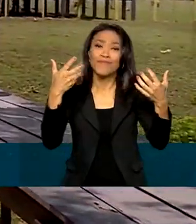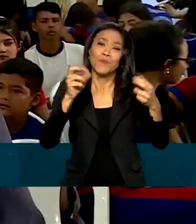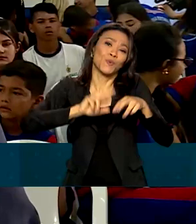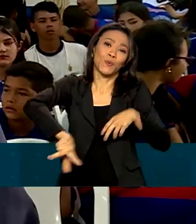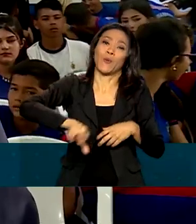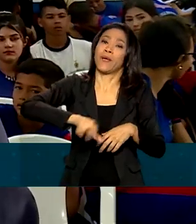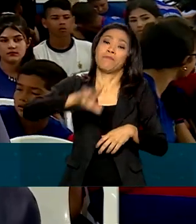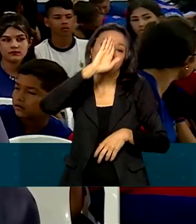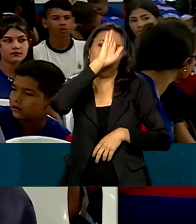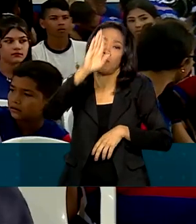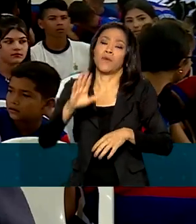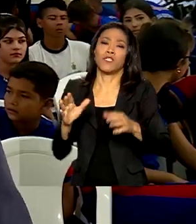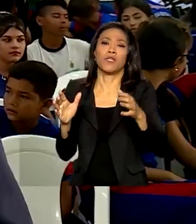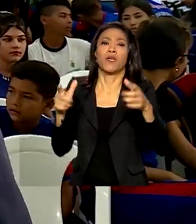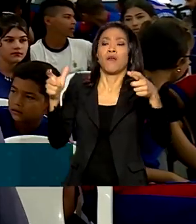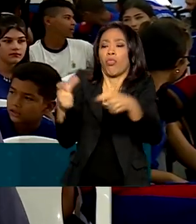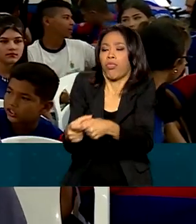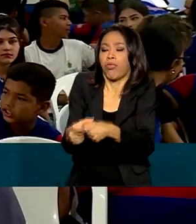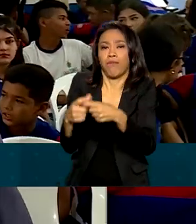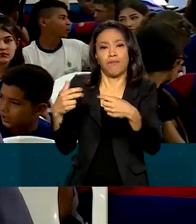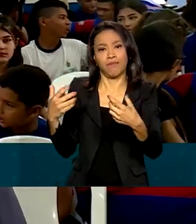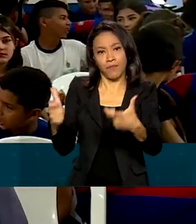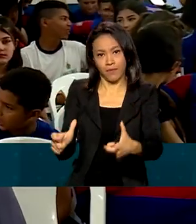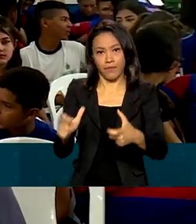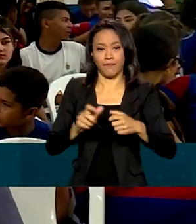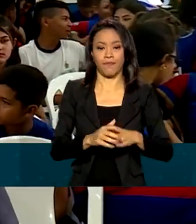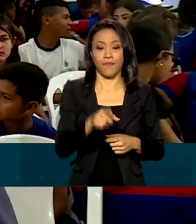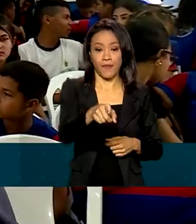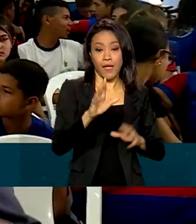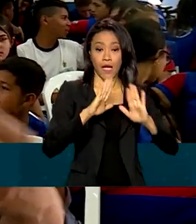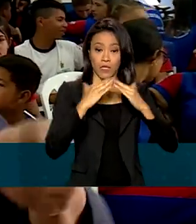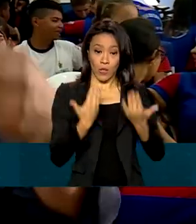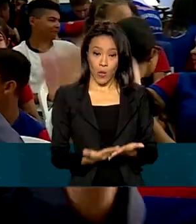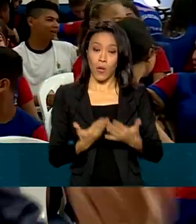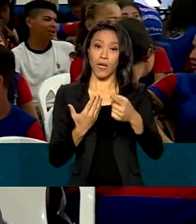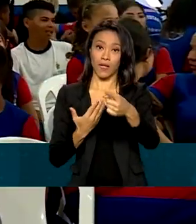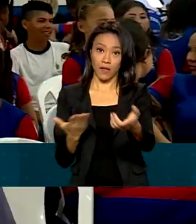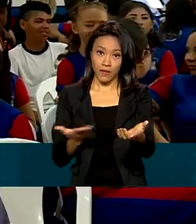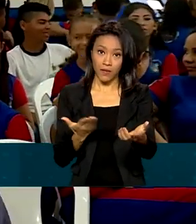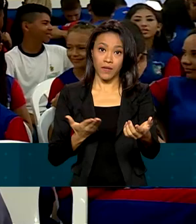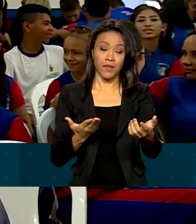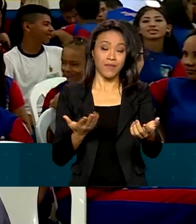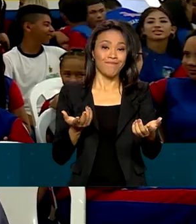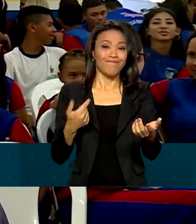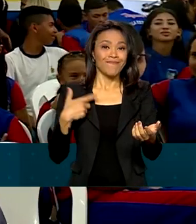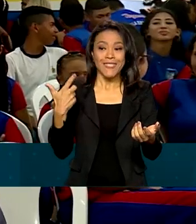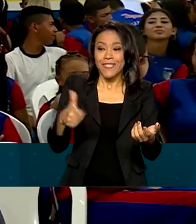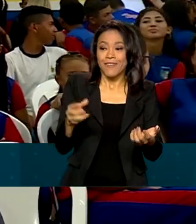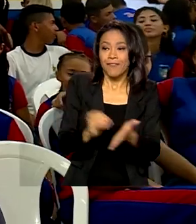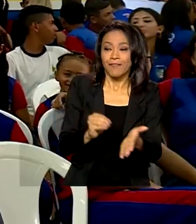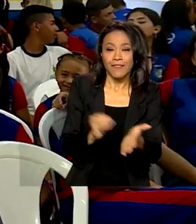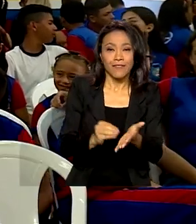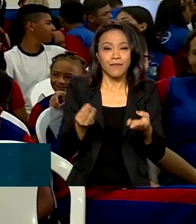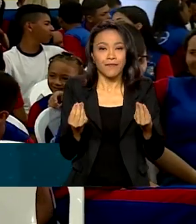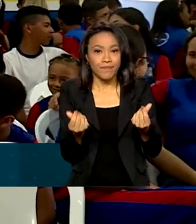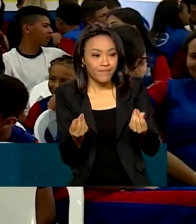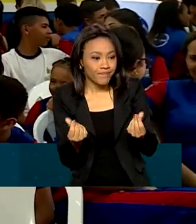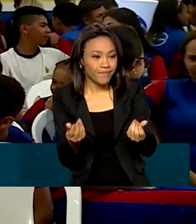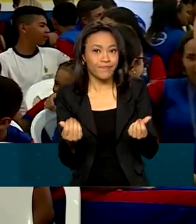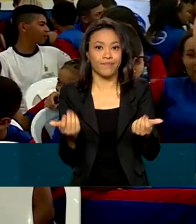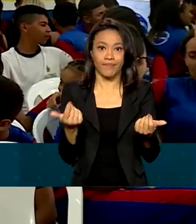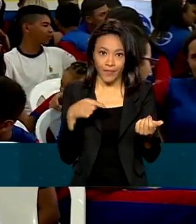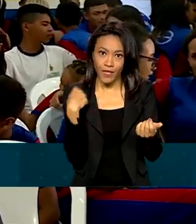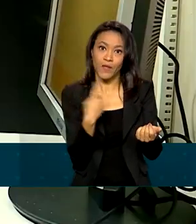A escola já tinha um sinal, mas um sinal que realmente não atendia as necessidades que